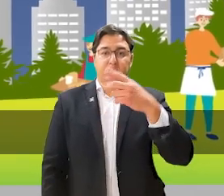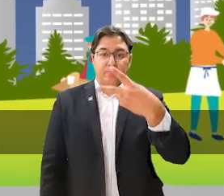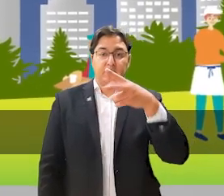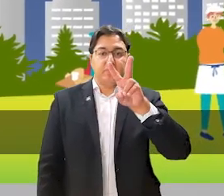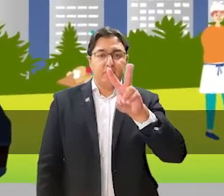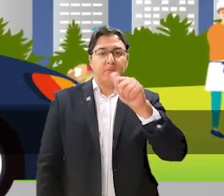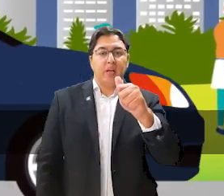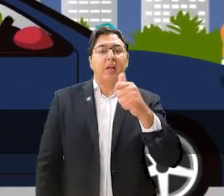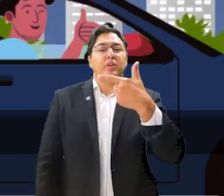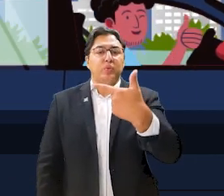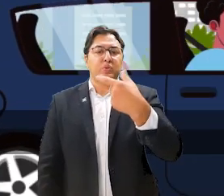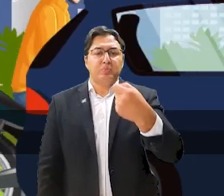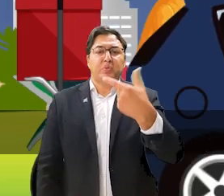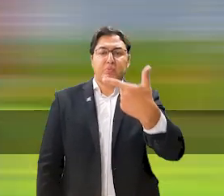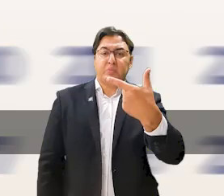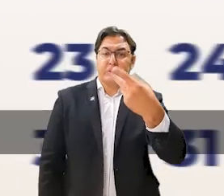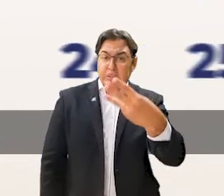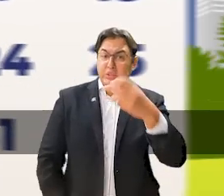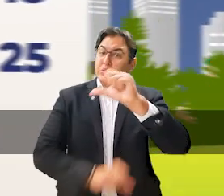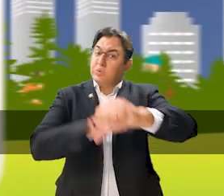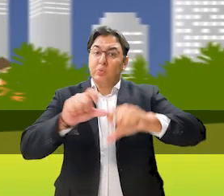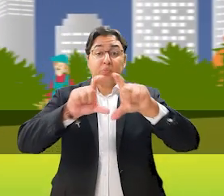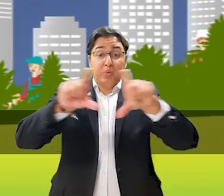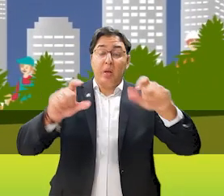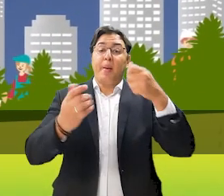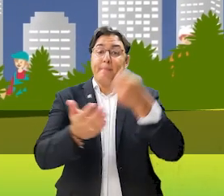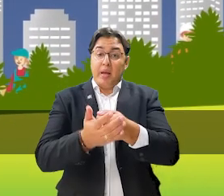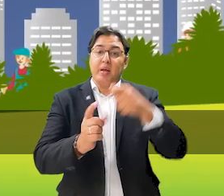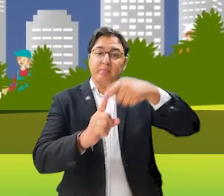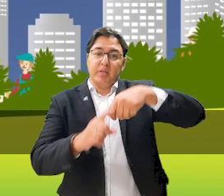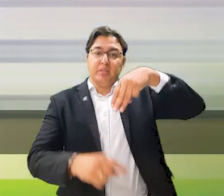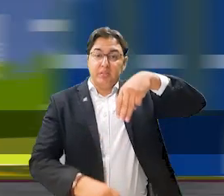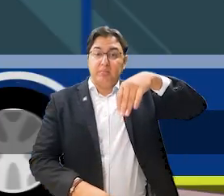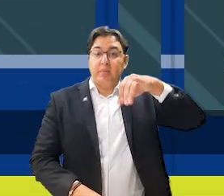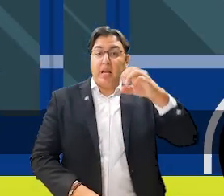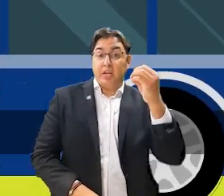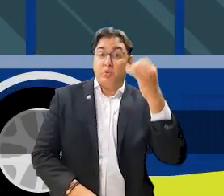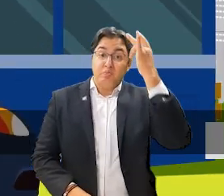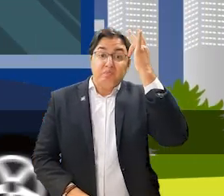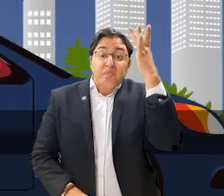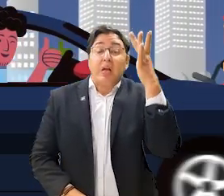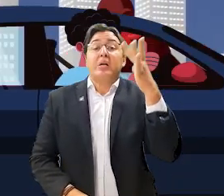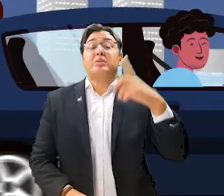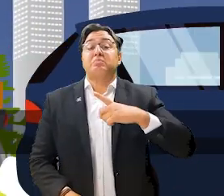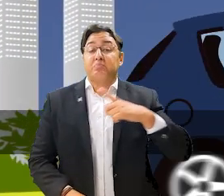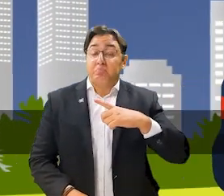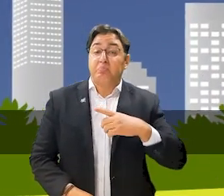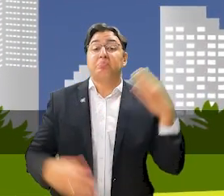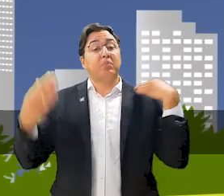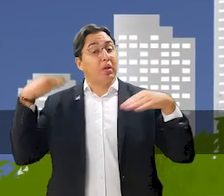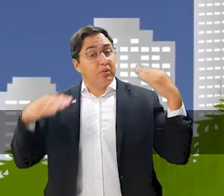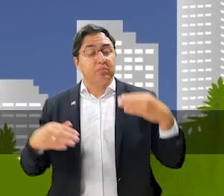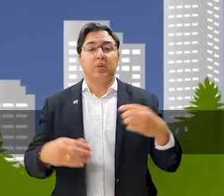O IPVA 2023 mudou o calendário. Agora todas as placas têm vencimento em maio. Tem mais facilidades e descontos pra você